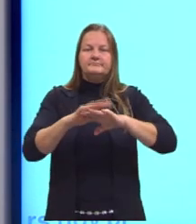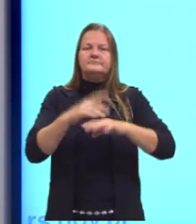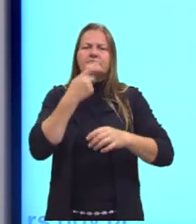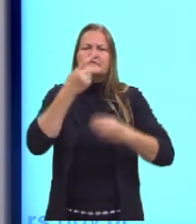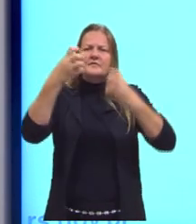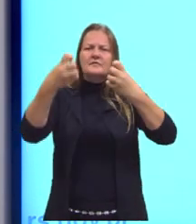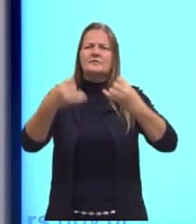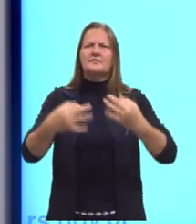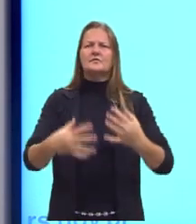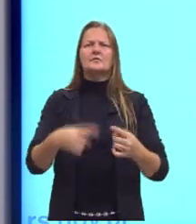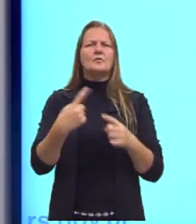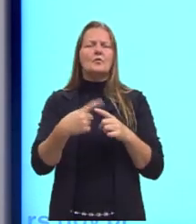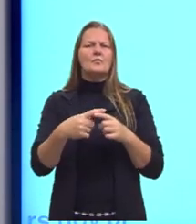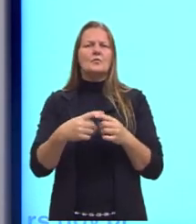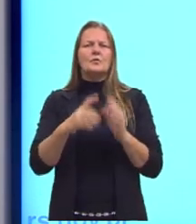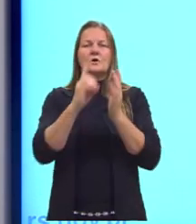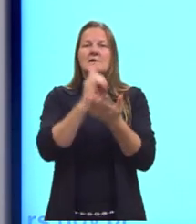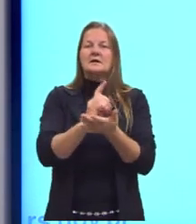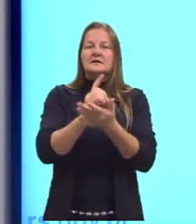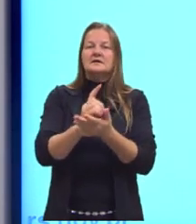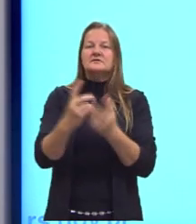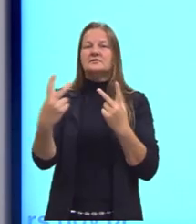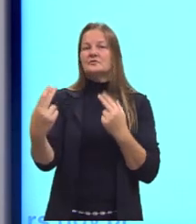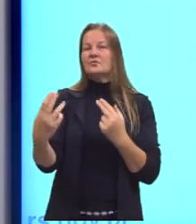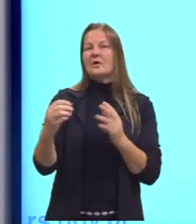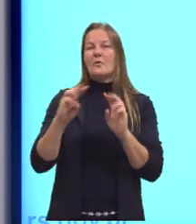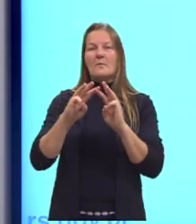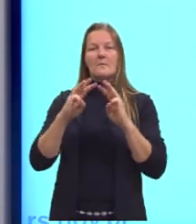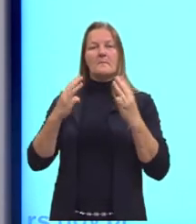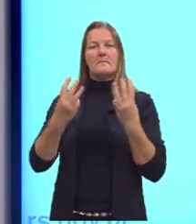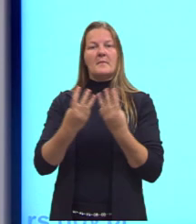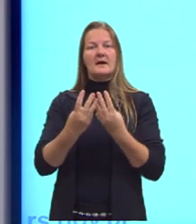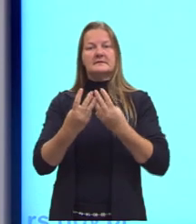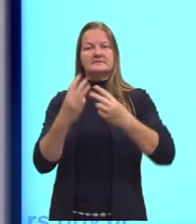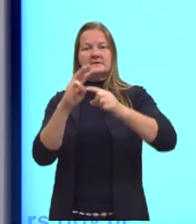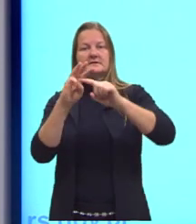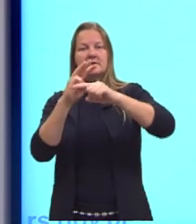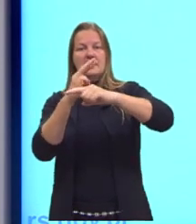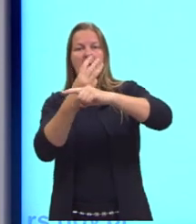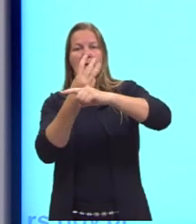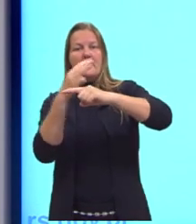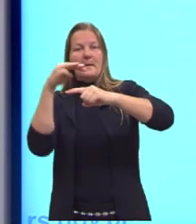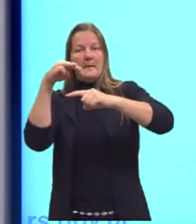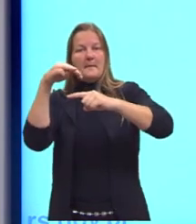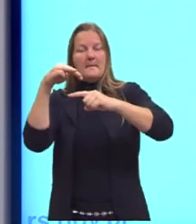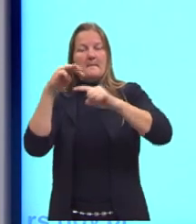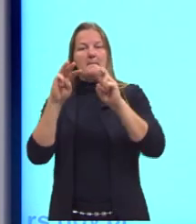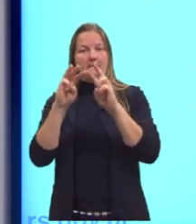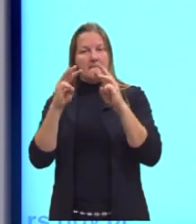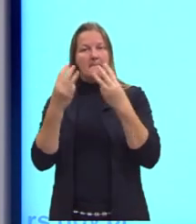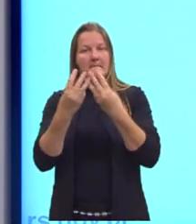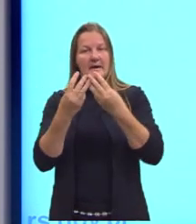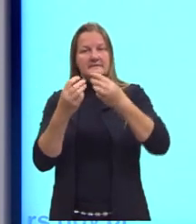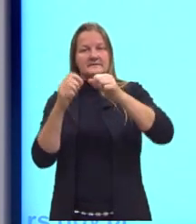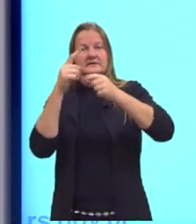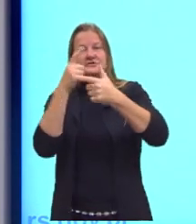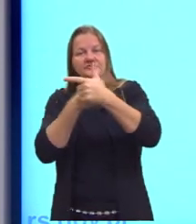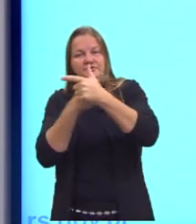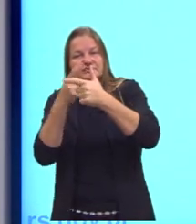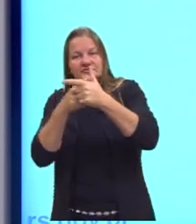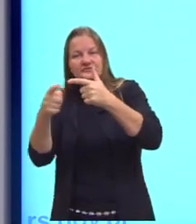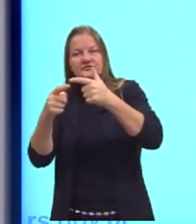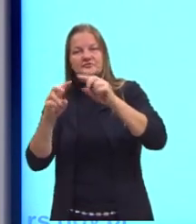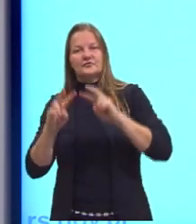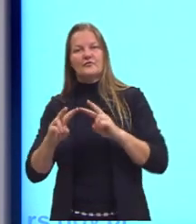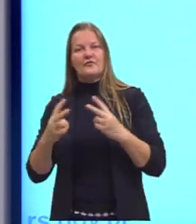falando, ela vai ser densidade igual à massa dividido pelo volume. A quantidade de massa que a gente tem naquele volume